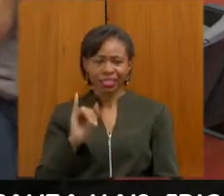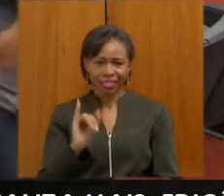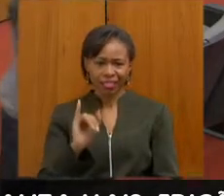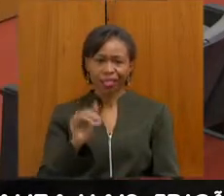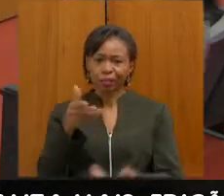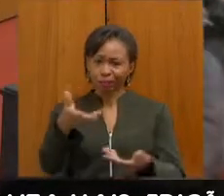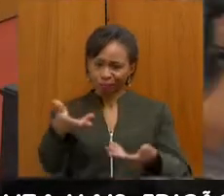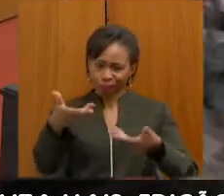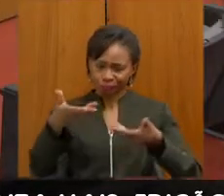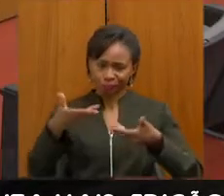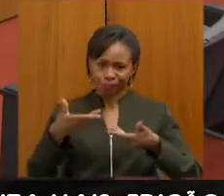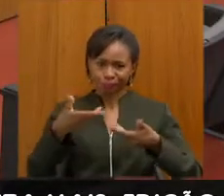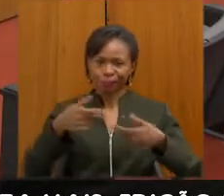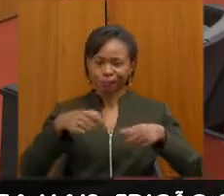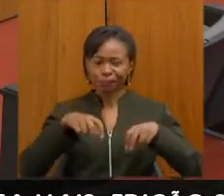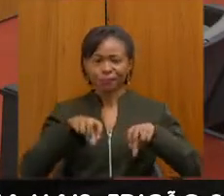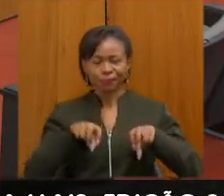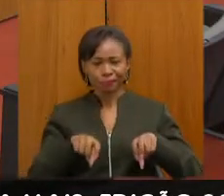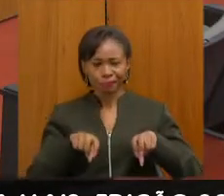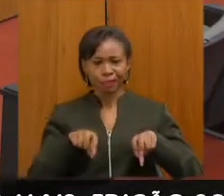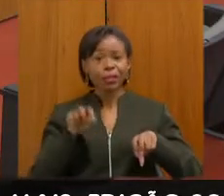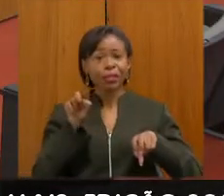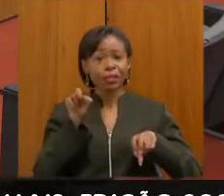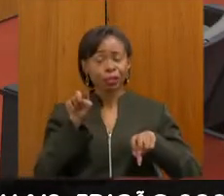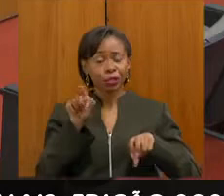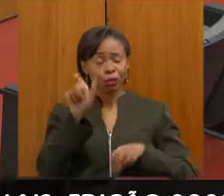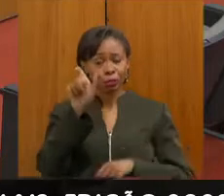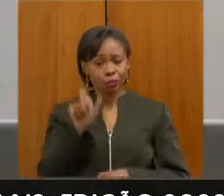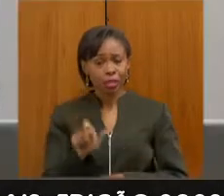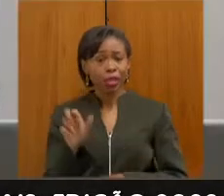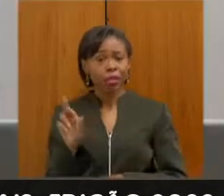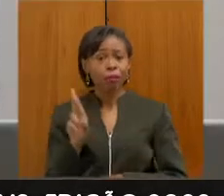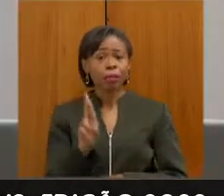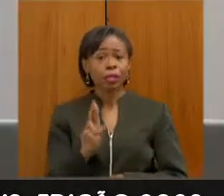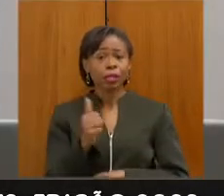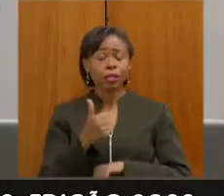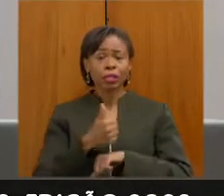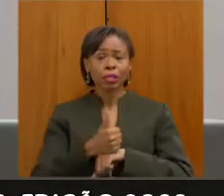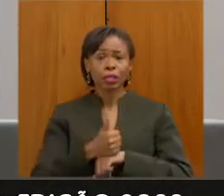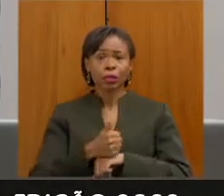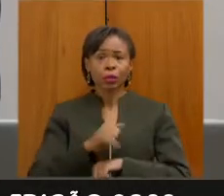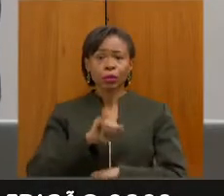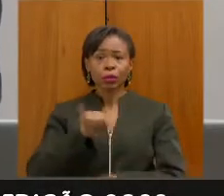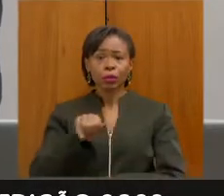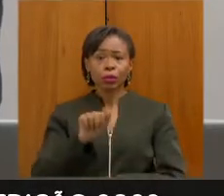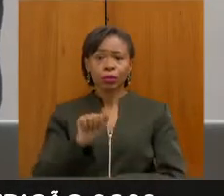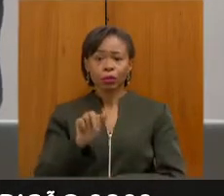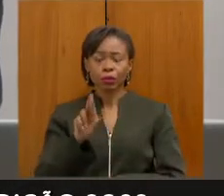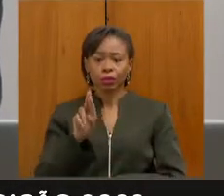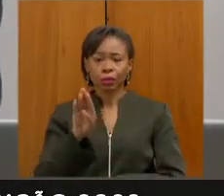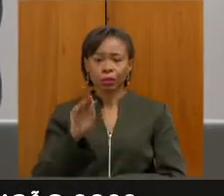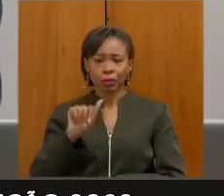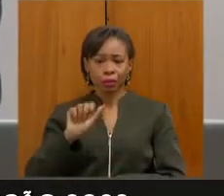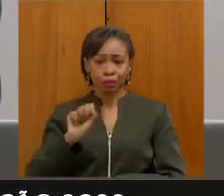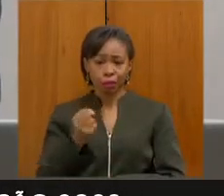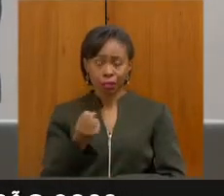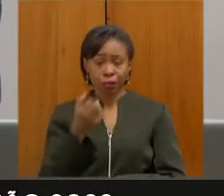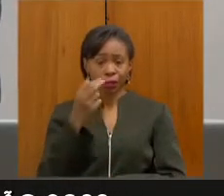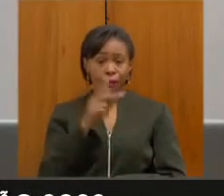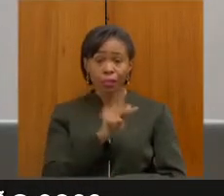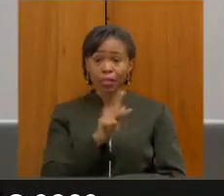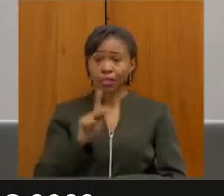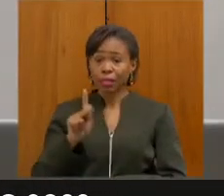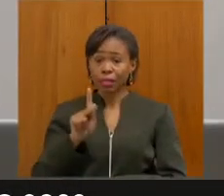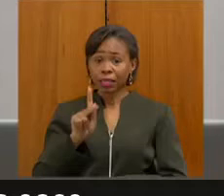Marli, que, neste ato, representa nosso amigo Jarbas Feldner, que é o presidente da Federação das